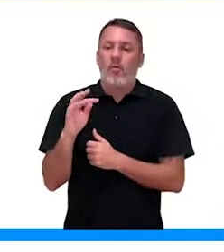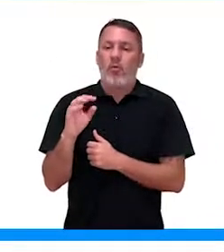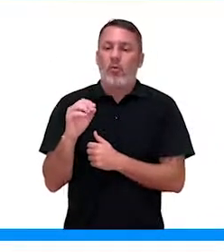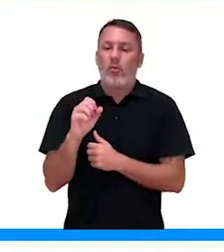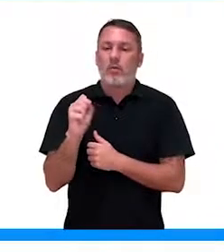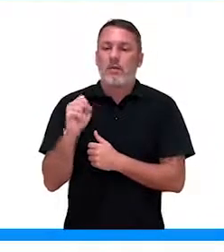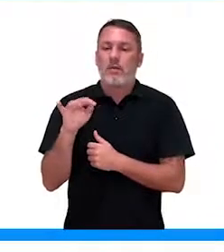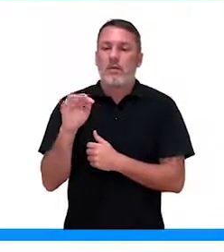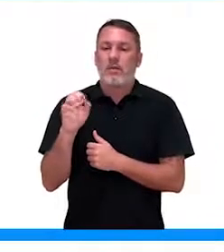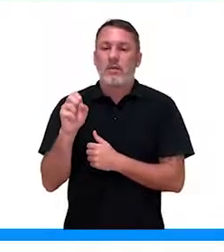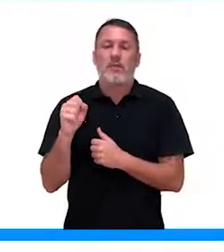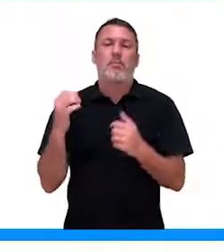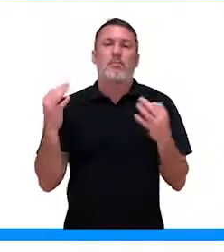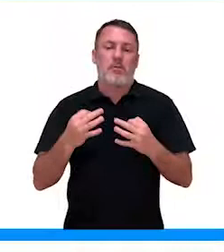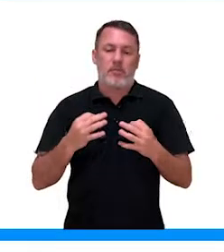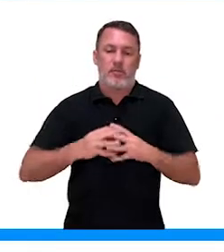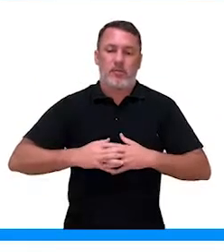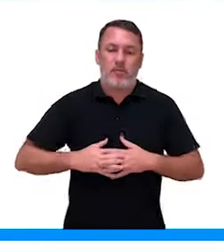de maneira adequada.